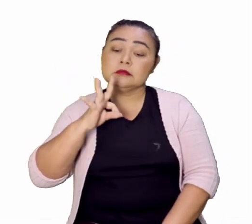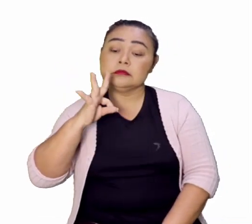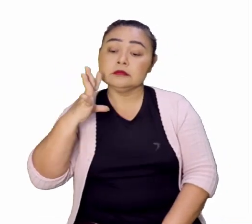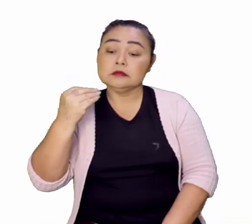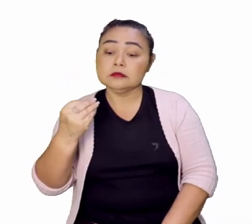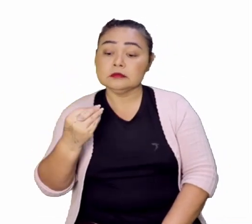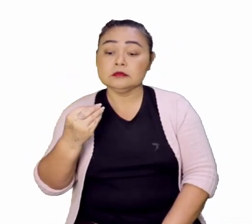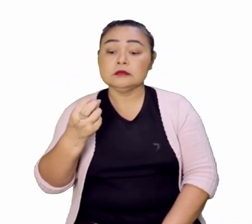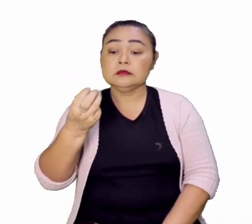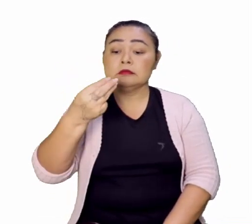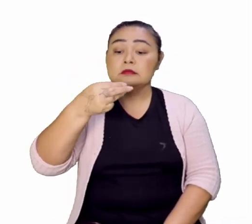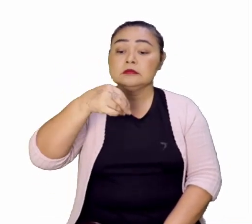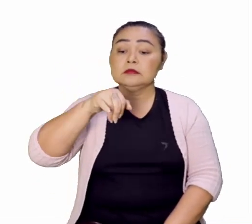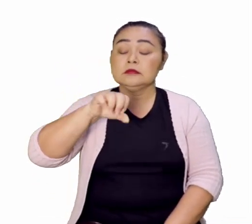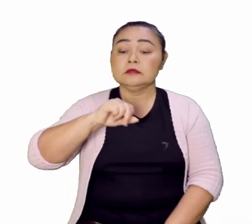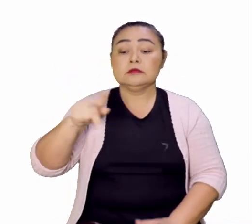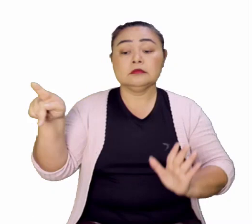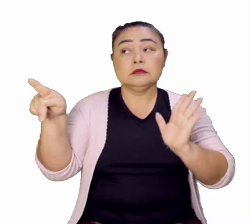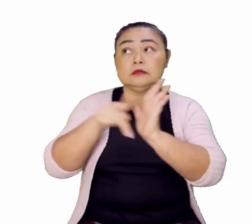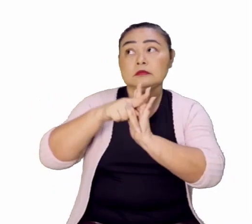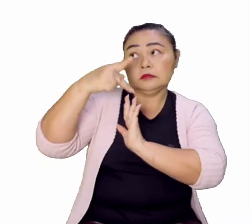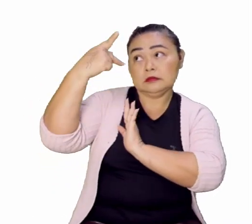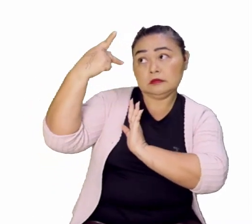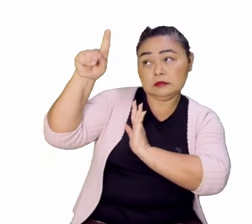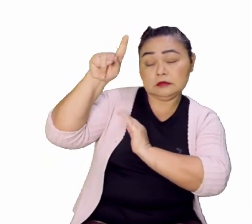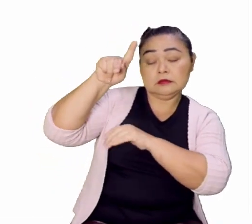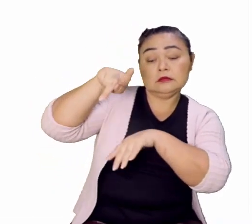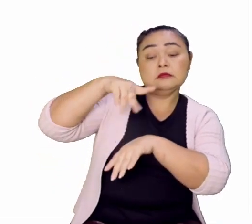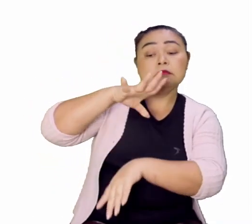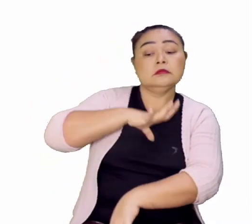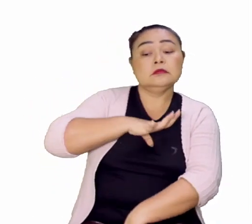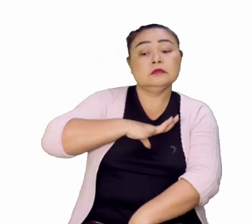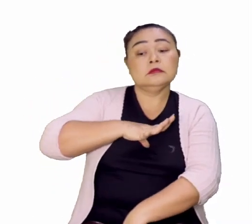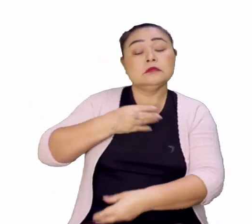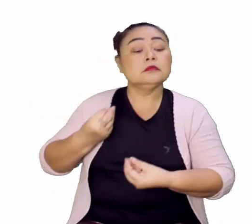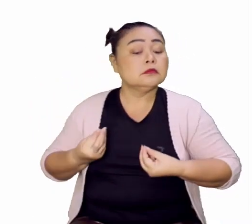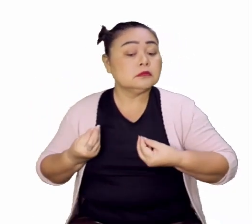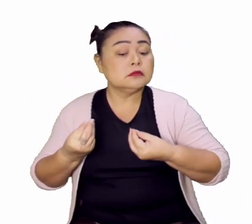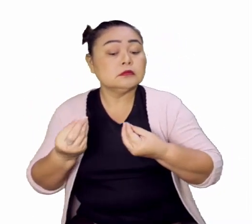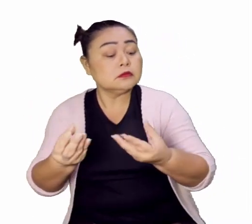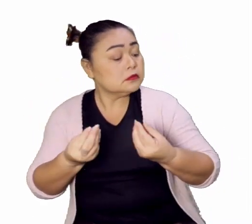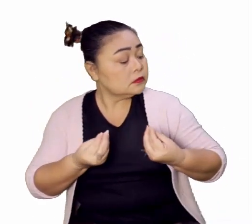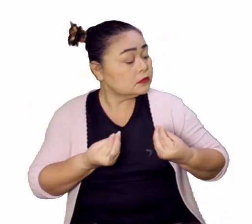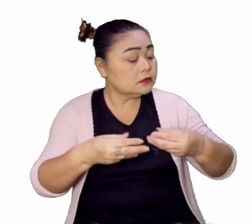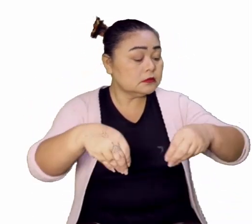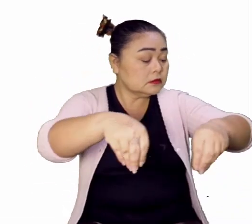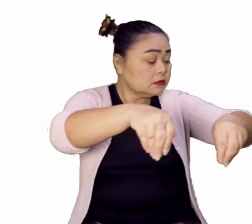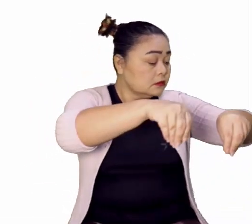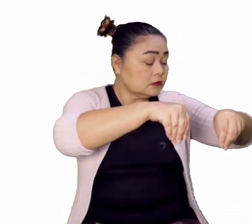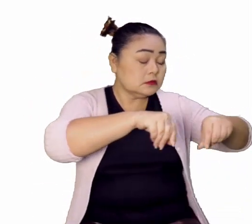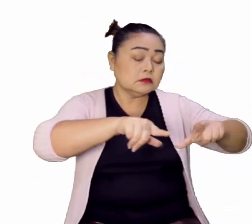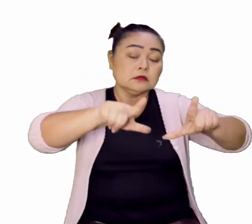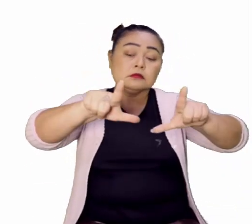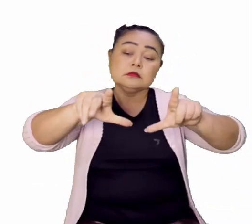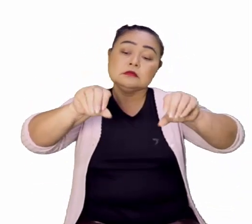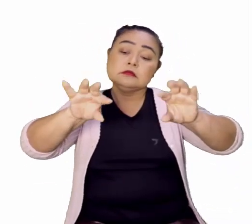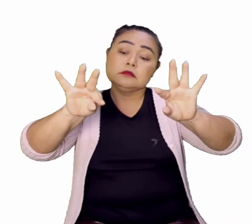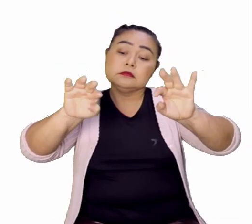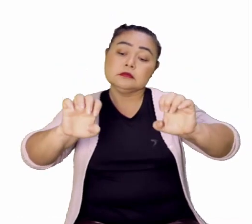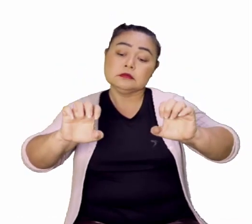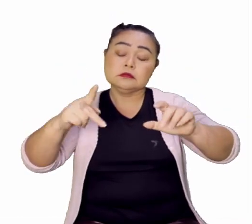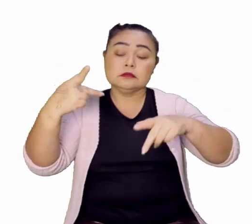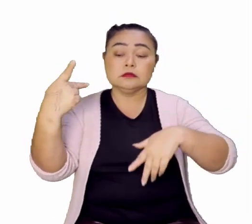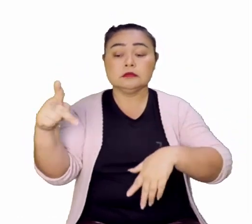minas pertenciam a Portugal, que concedia lotes aos seus mineradores, as pessoas que